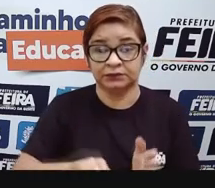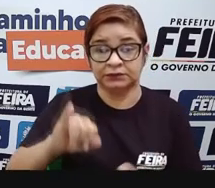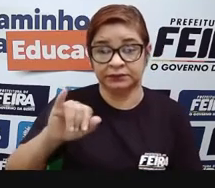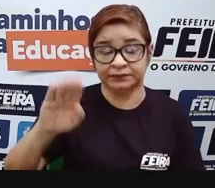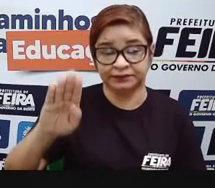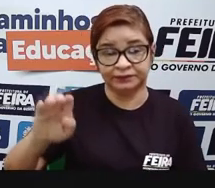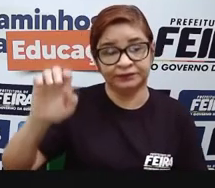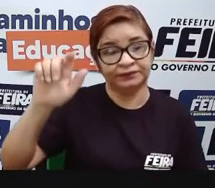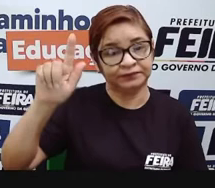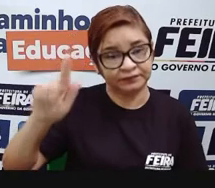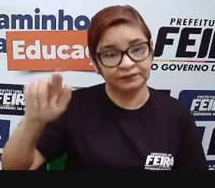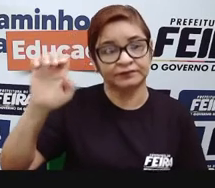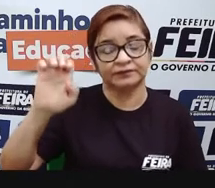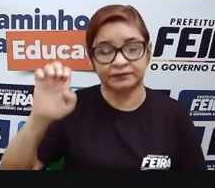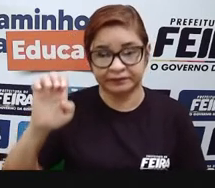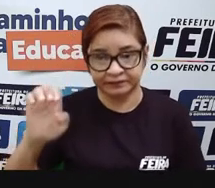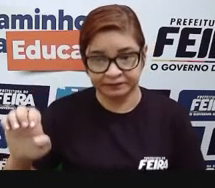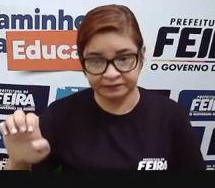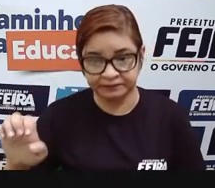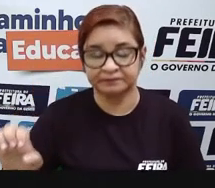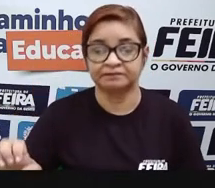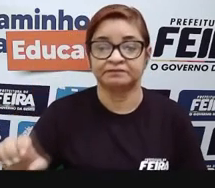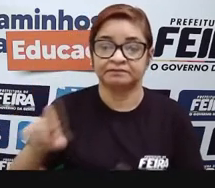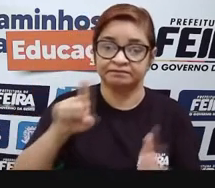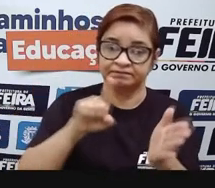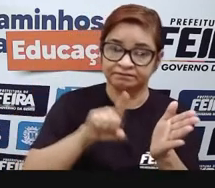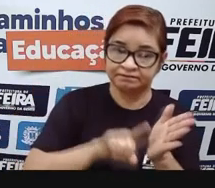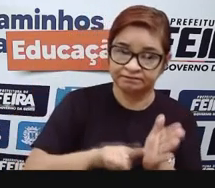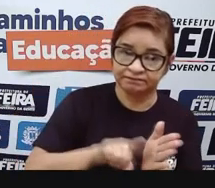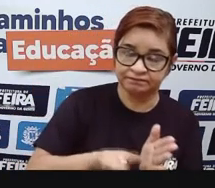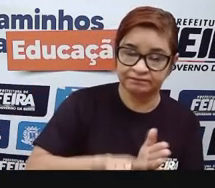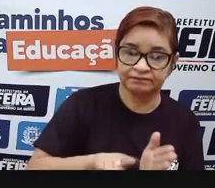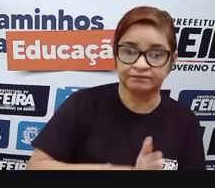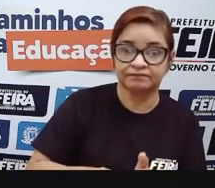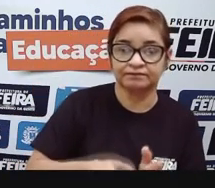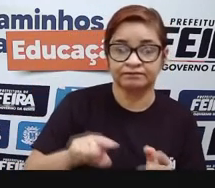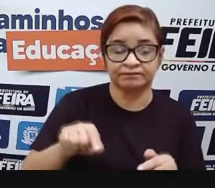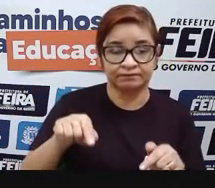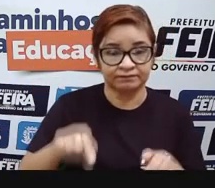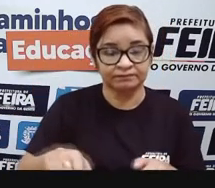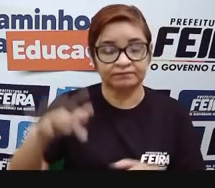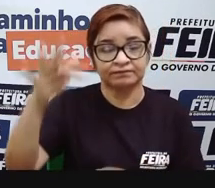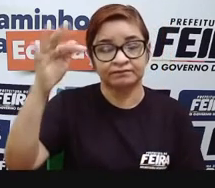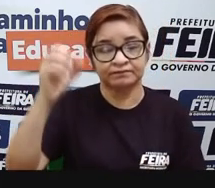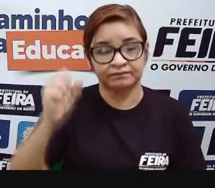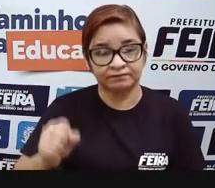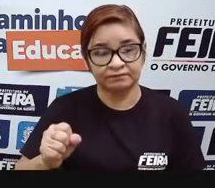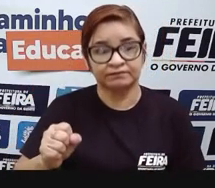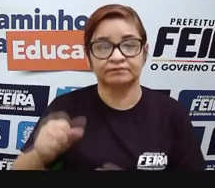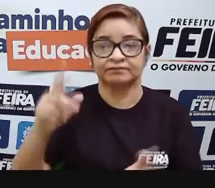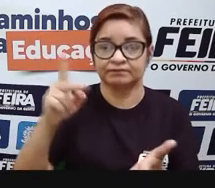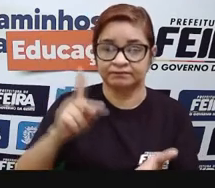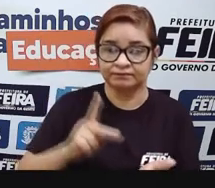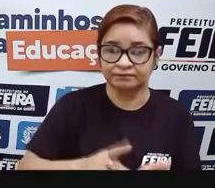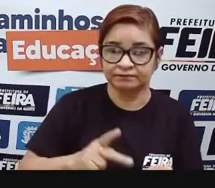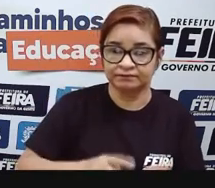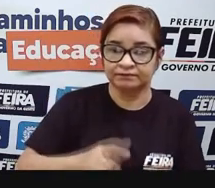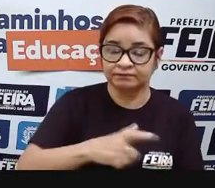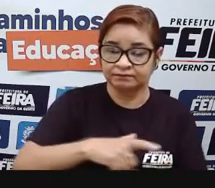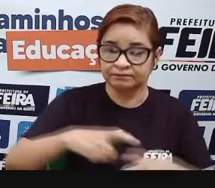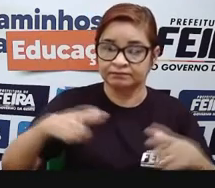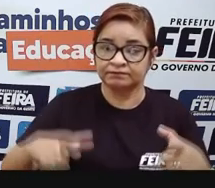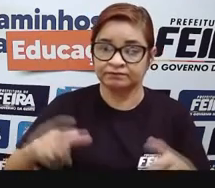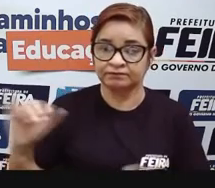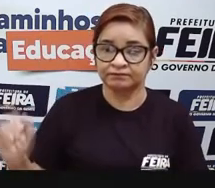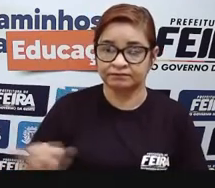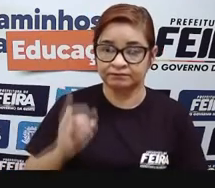feito também pelo Instituto Brasileiro de Geografia e de Estatística. Então, é um fato verídico, né? Essa classificação como